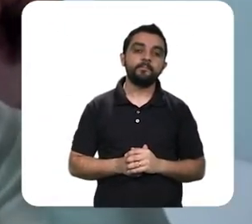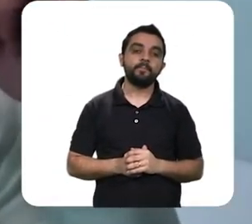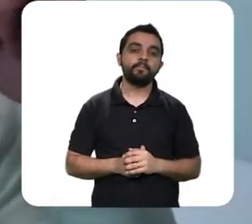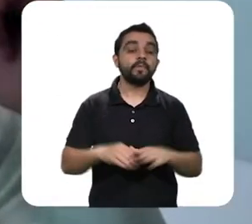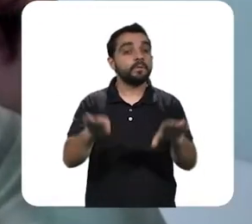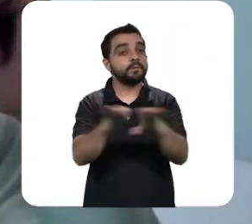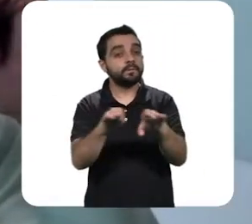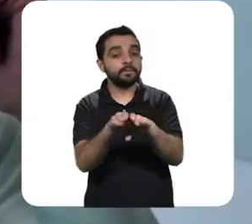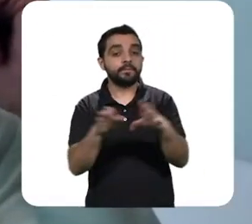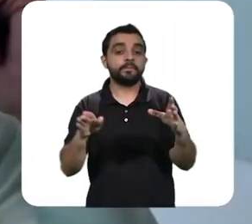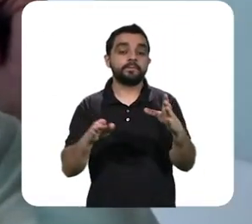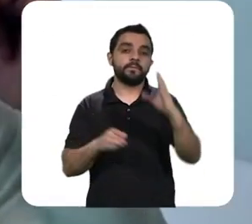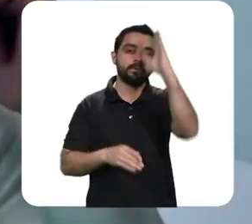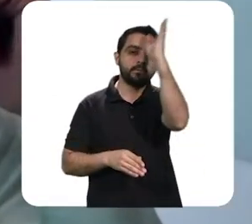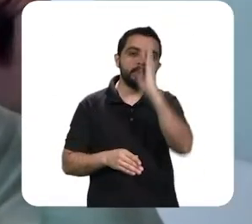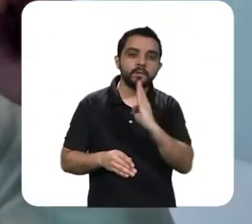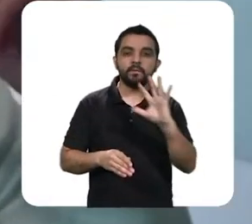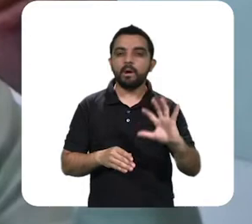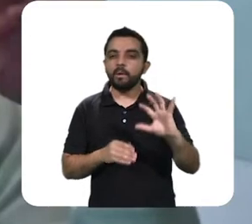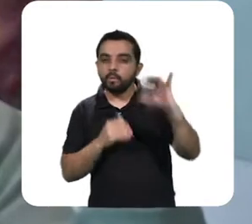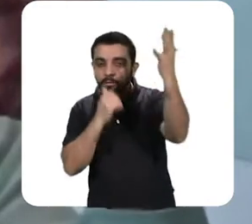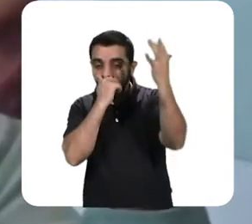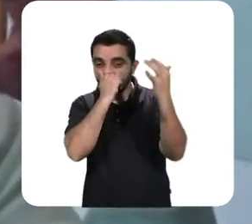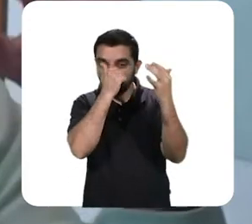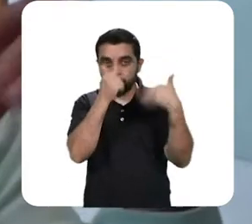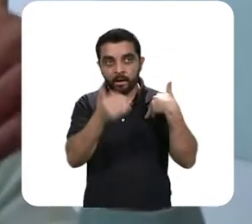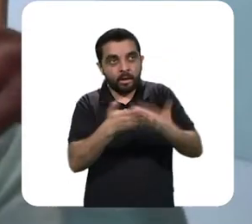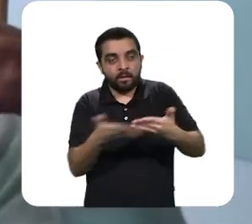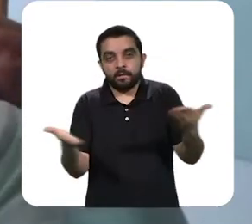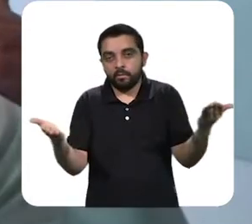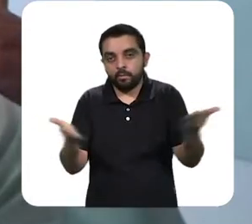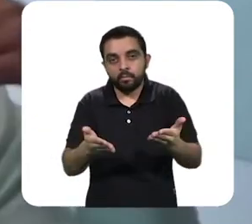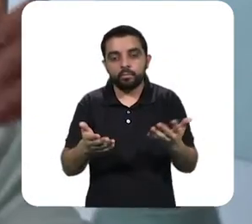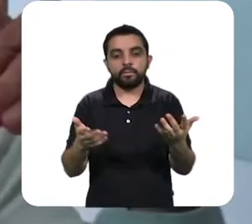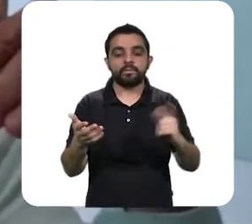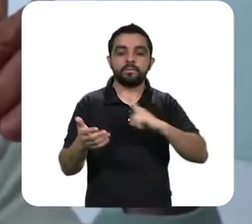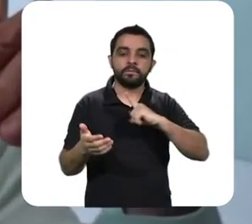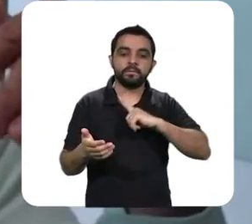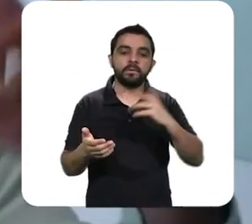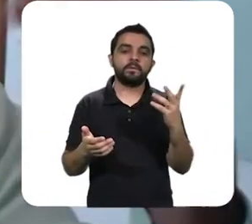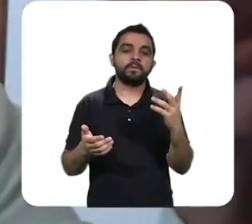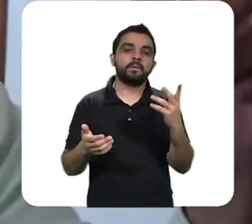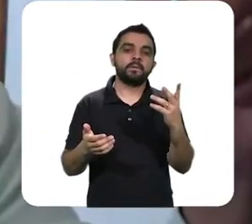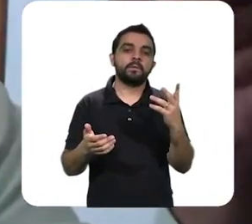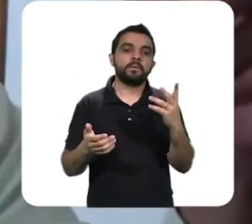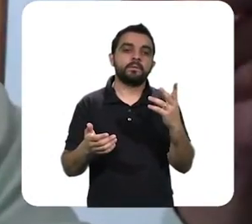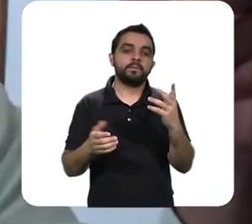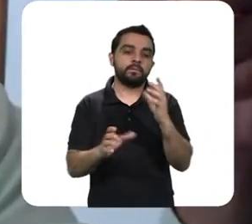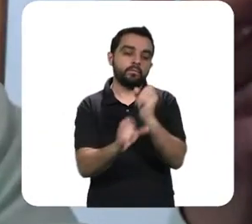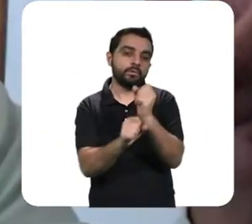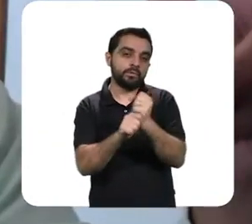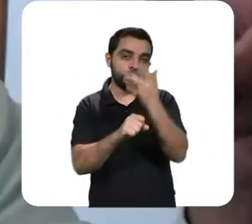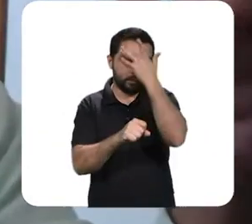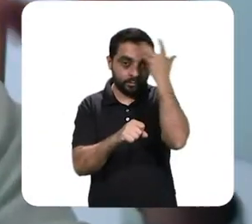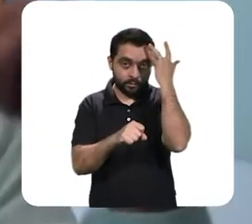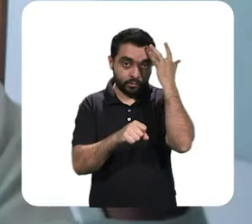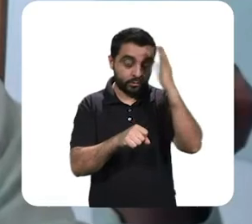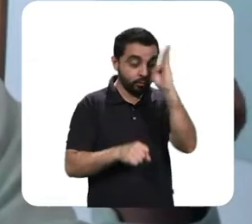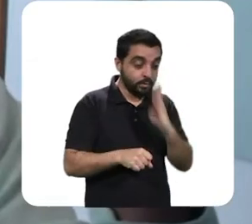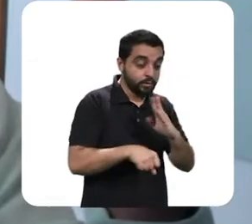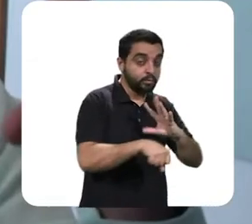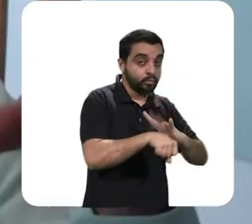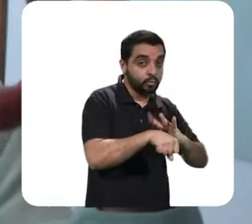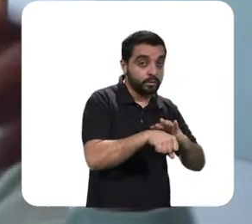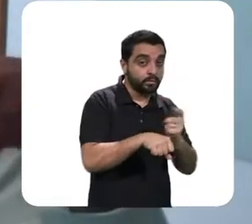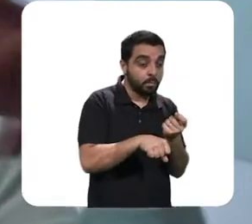fazendo com que o Brasil tenha até o momento uma quantidade relativamente baixa de casos em relação a outros países é também o